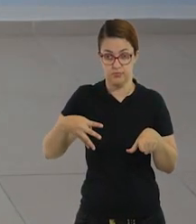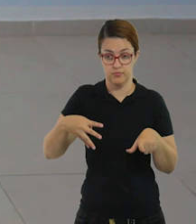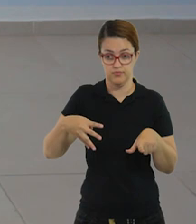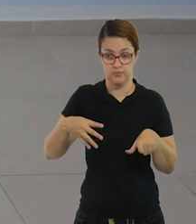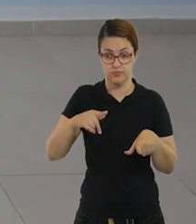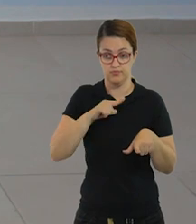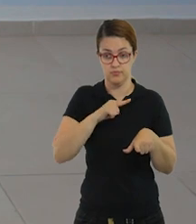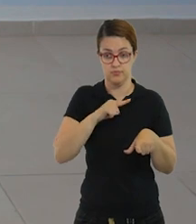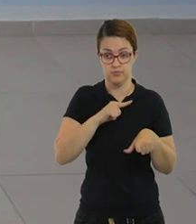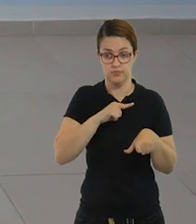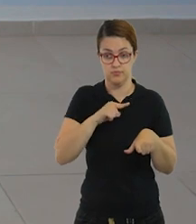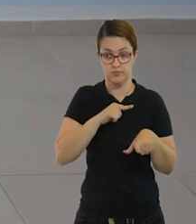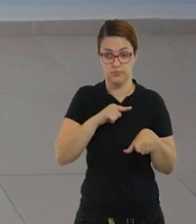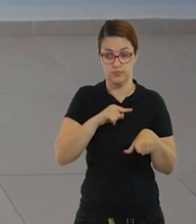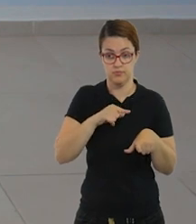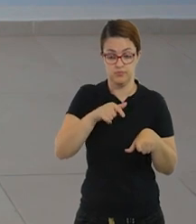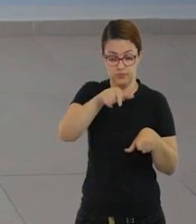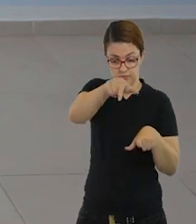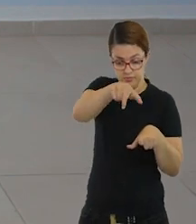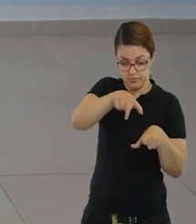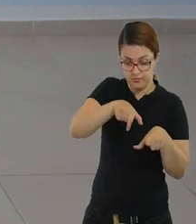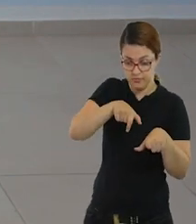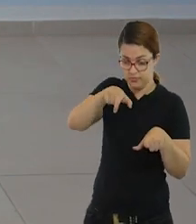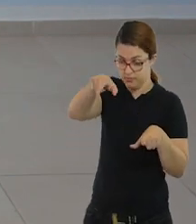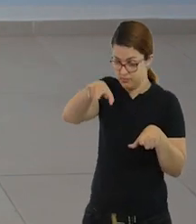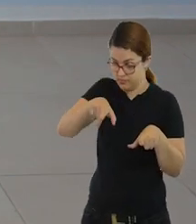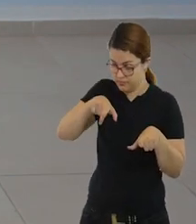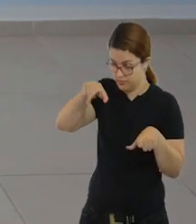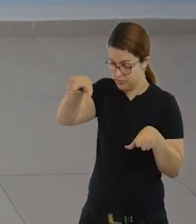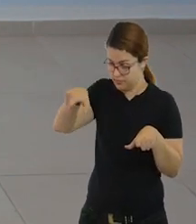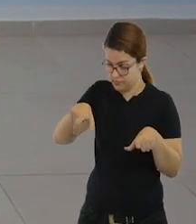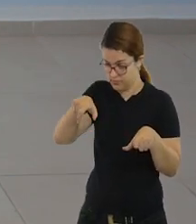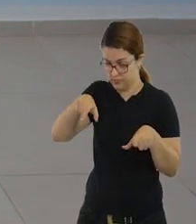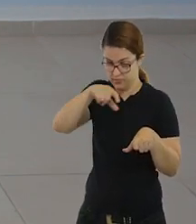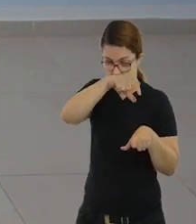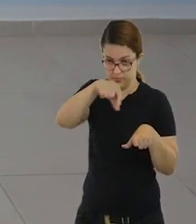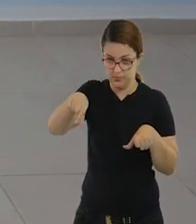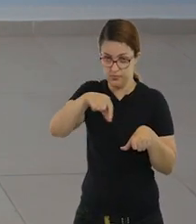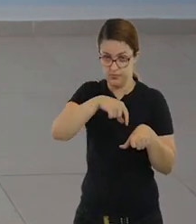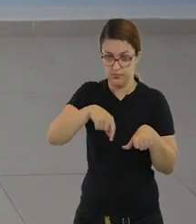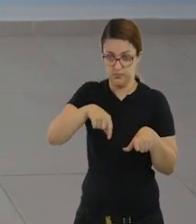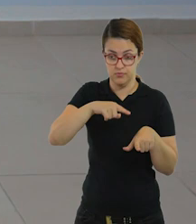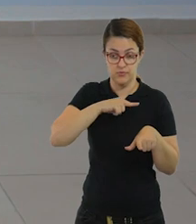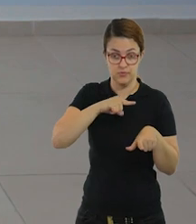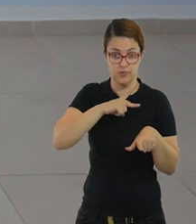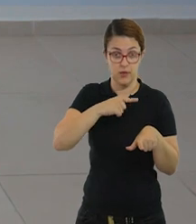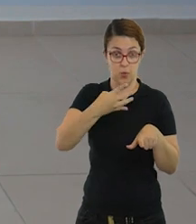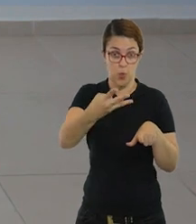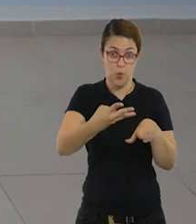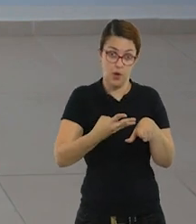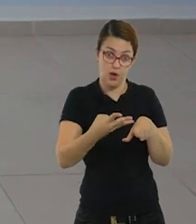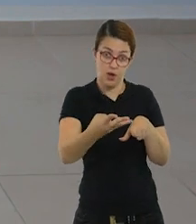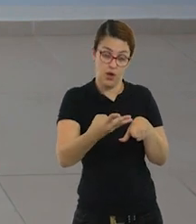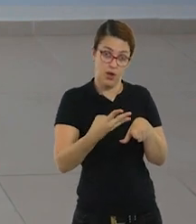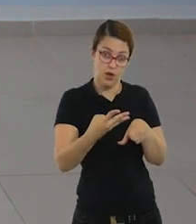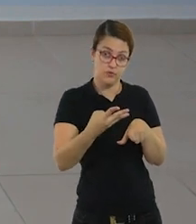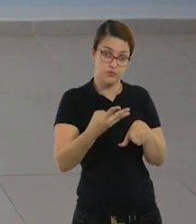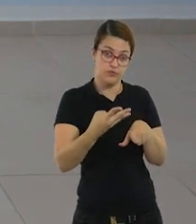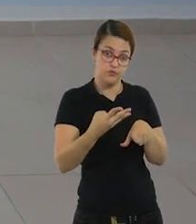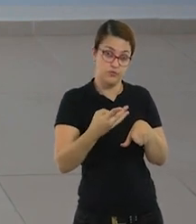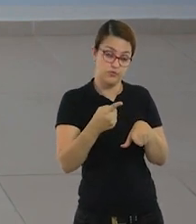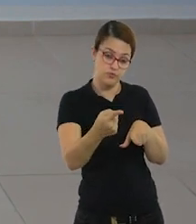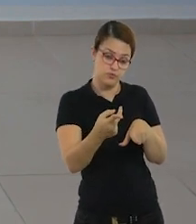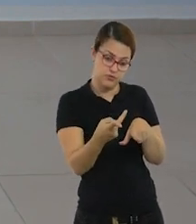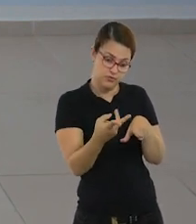Esse quadrado grande, ele vai ter separados por colunas e linhas, né? Então, são quatro quadrados que a gente vai